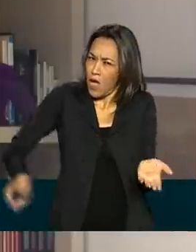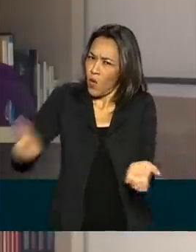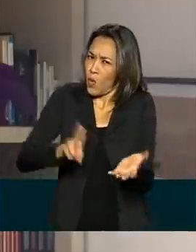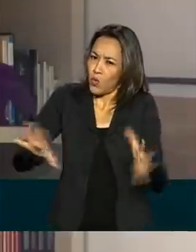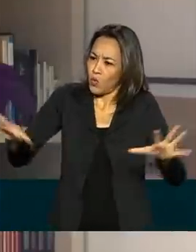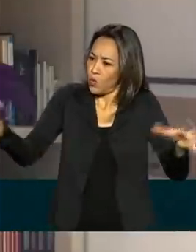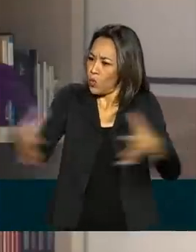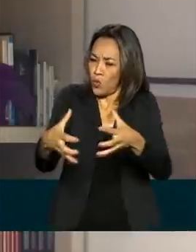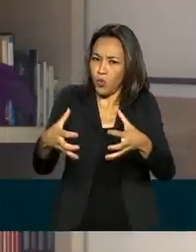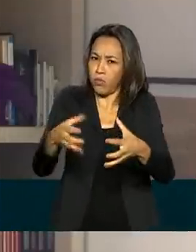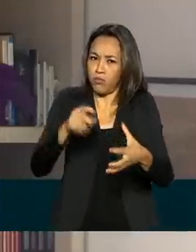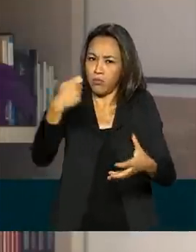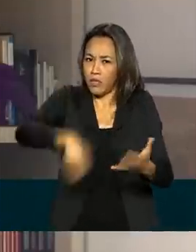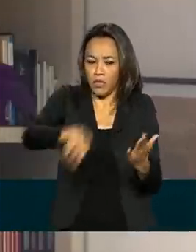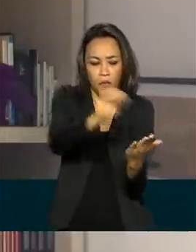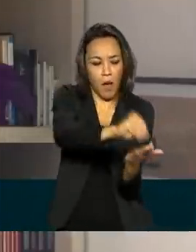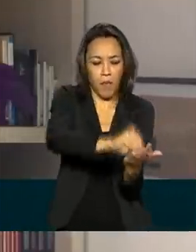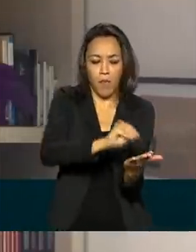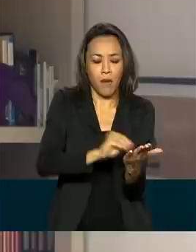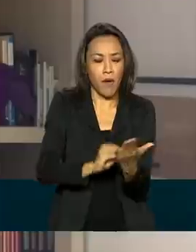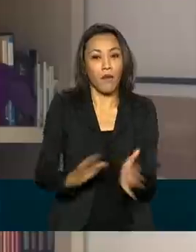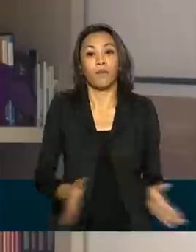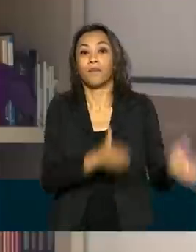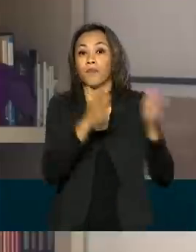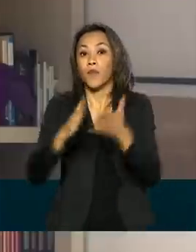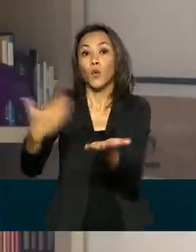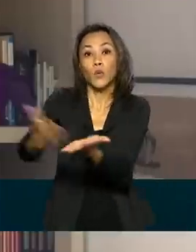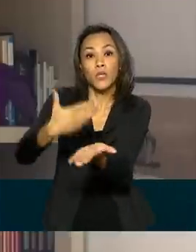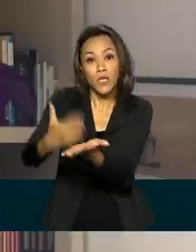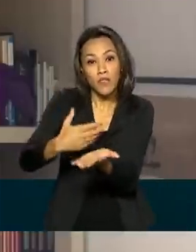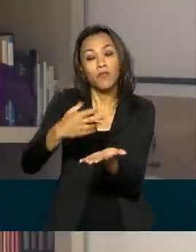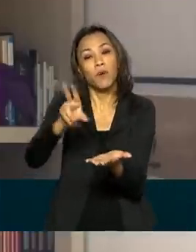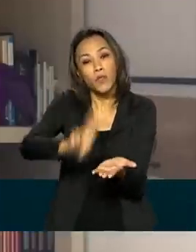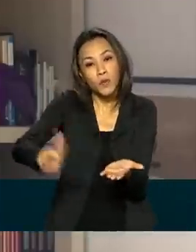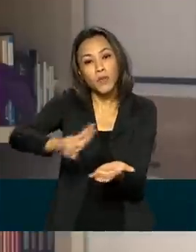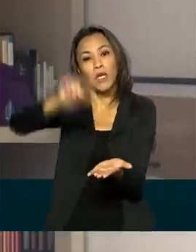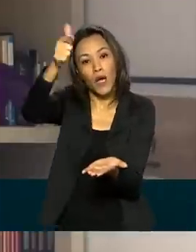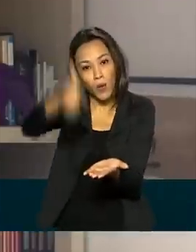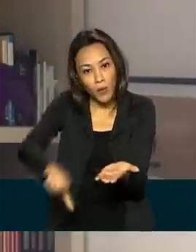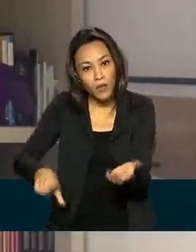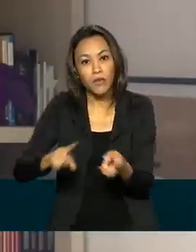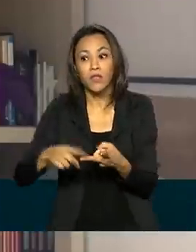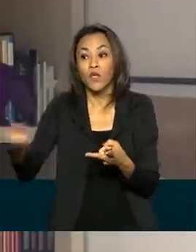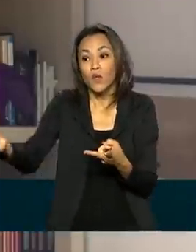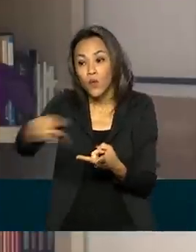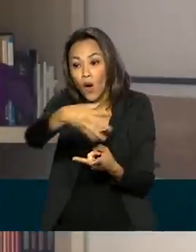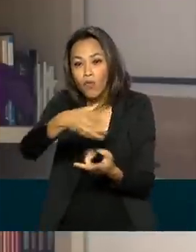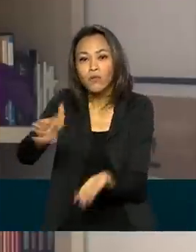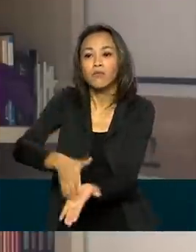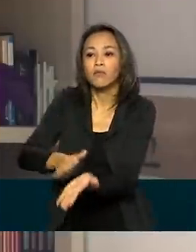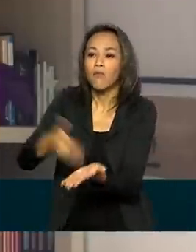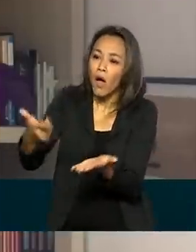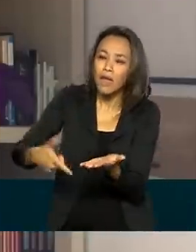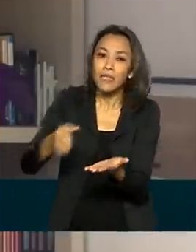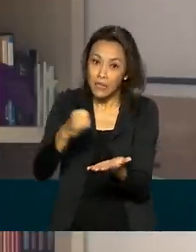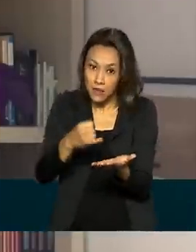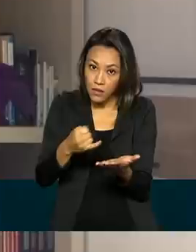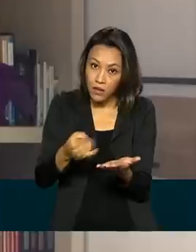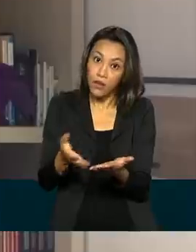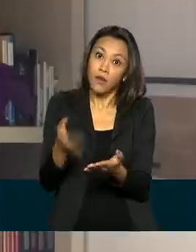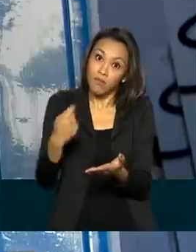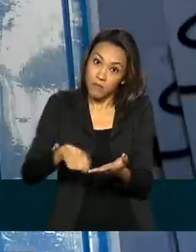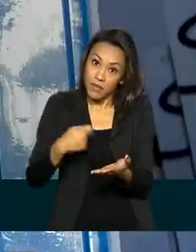na lista. E os livros podem ser reaproveitados. Novos só podem ser exigidos se a versão tiver sido